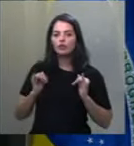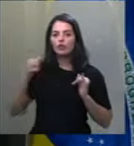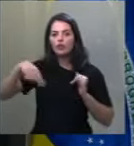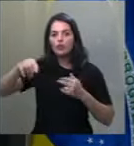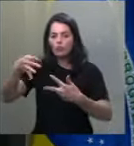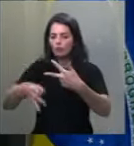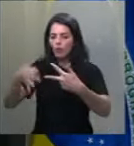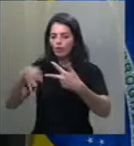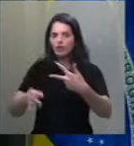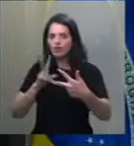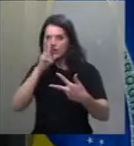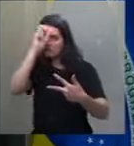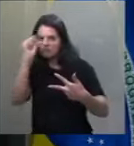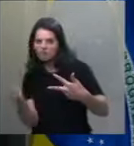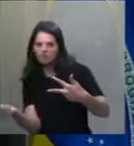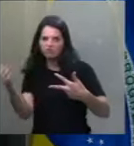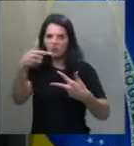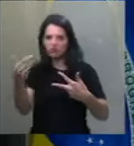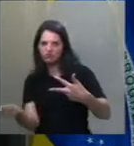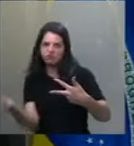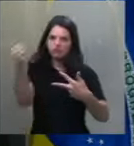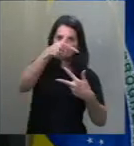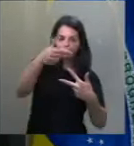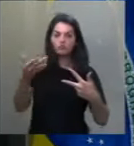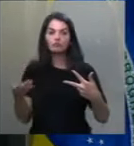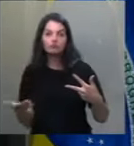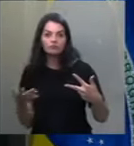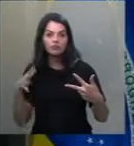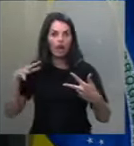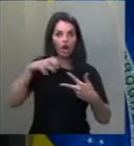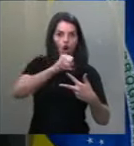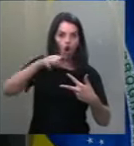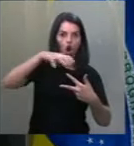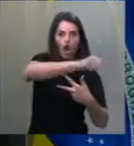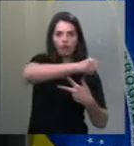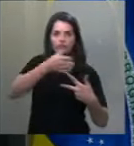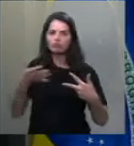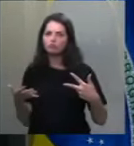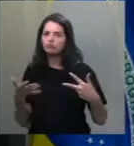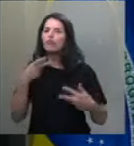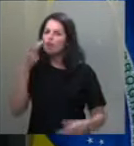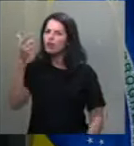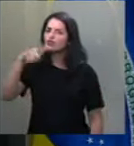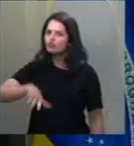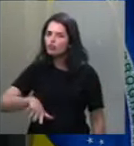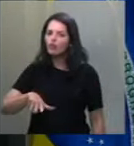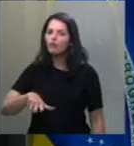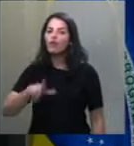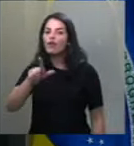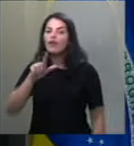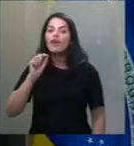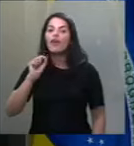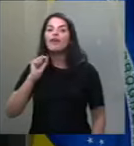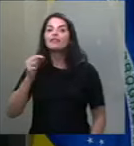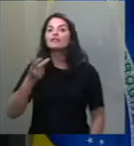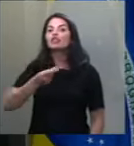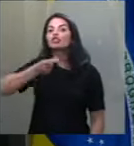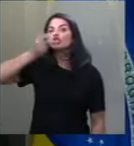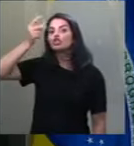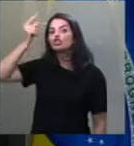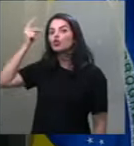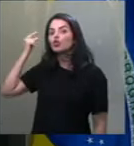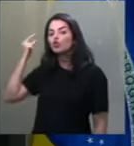poder sobre os demais poderes da República. Repito mais uma vez, esse antigo